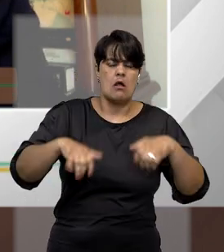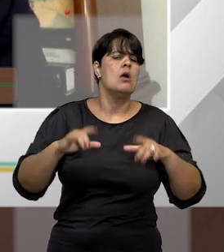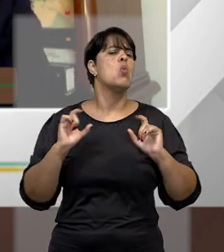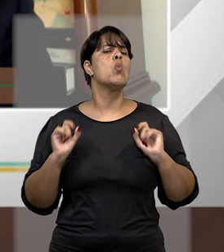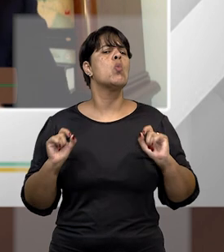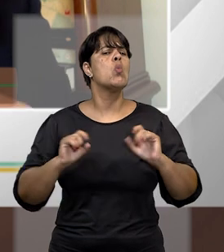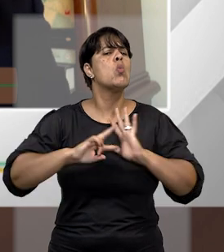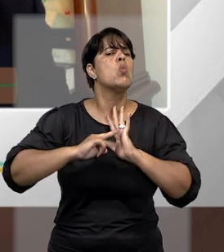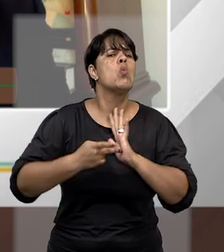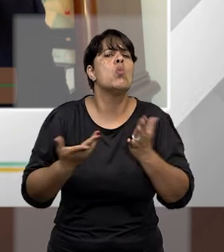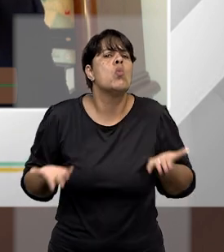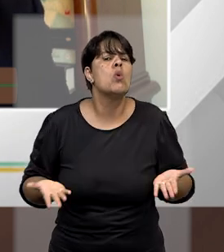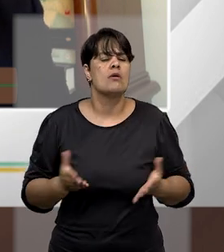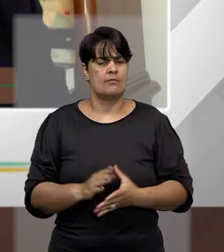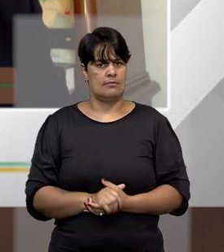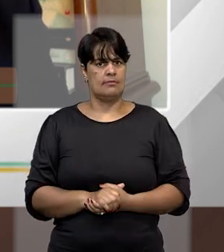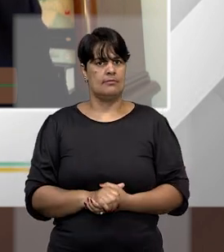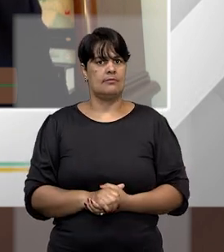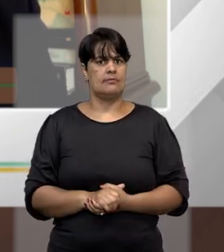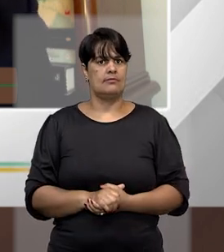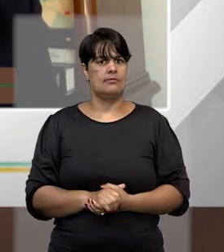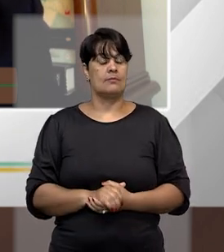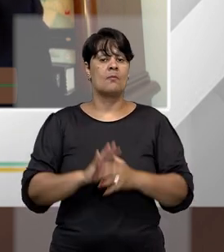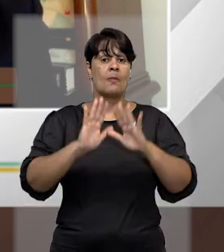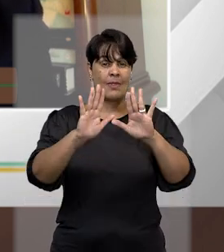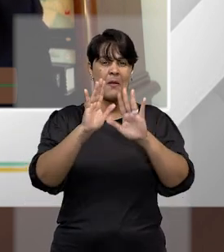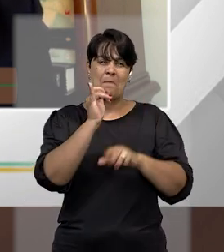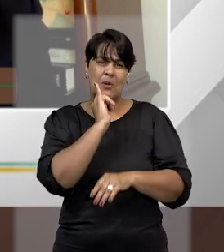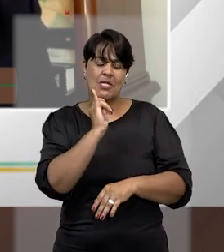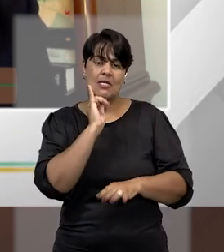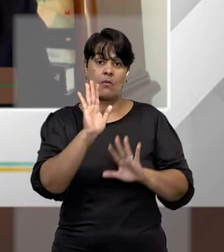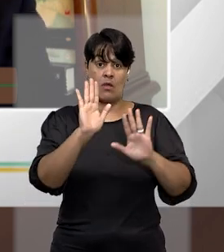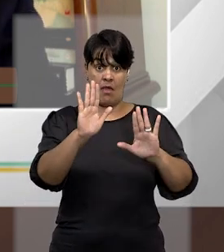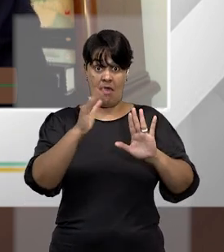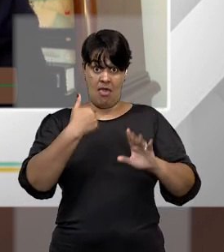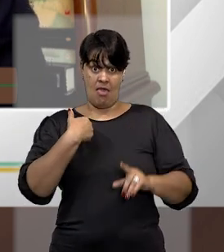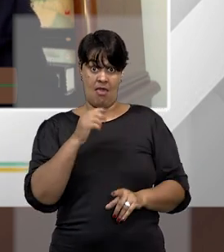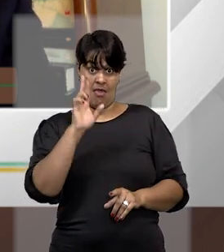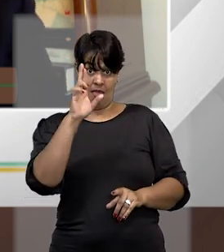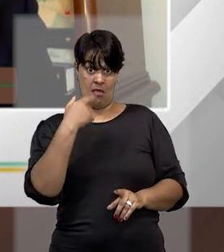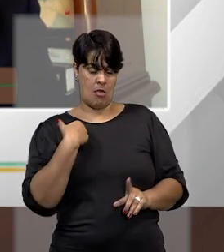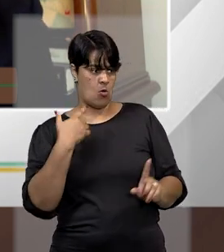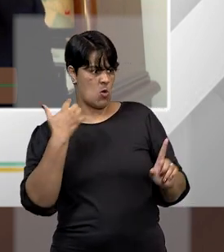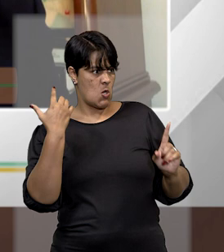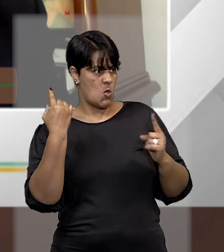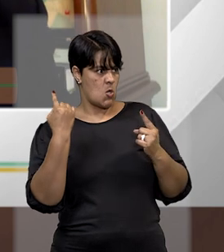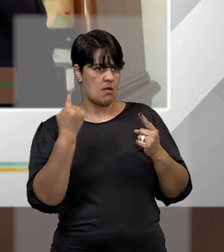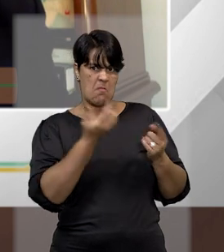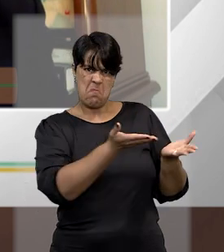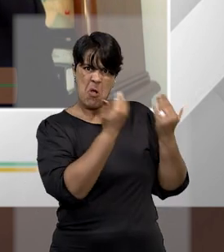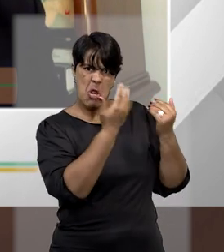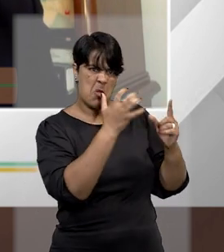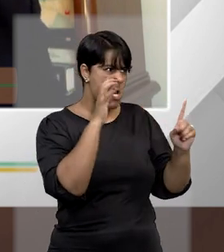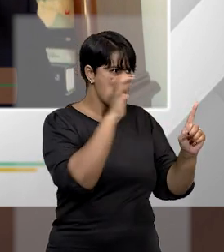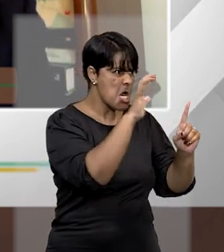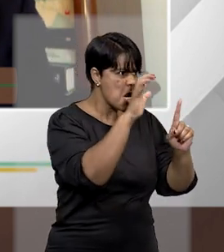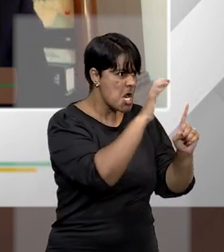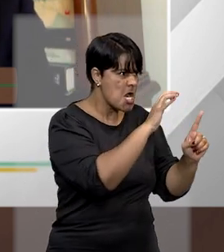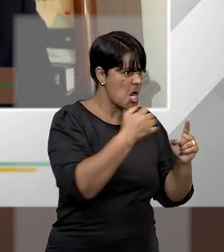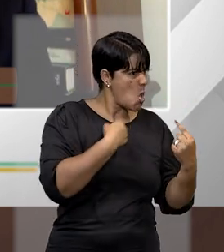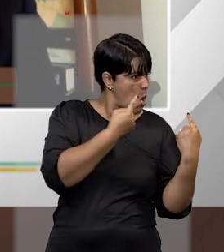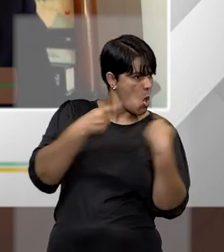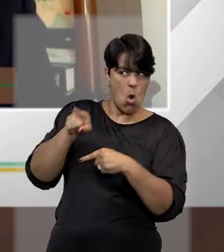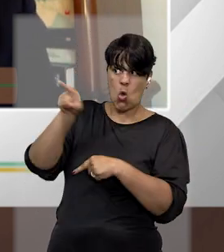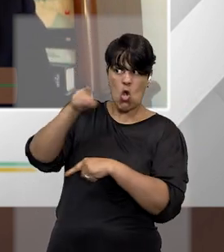incito pessoas a serem contra um determinado governo, eu estou incitando a animosidade. Mas isso